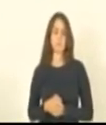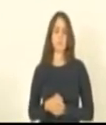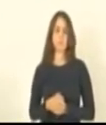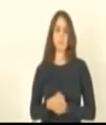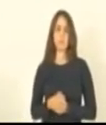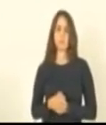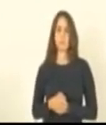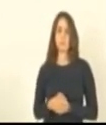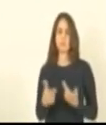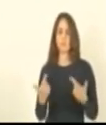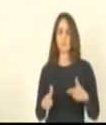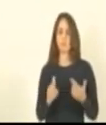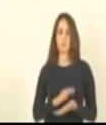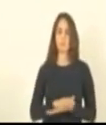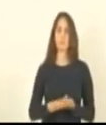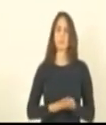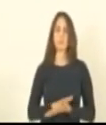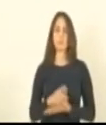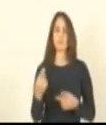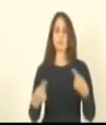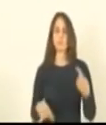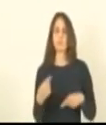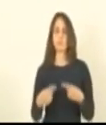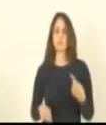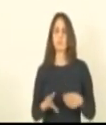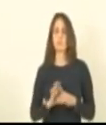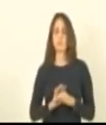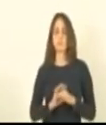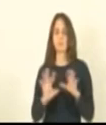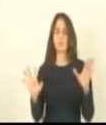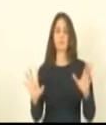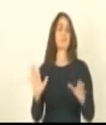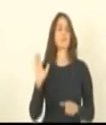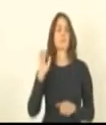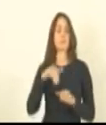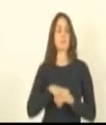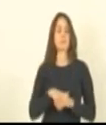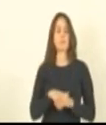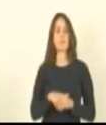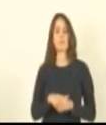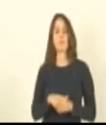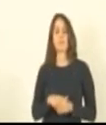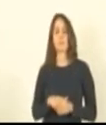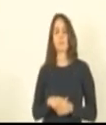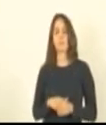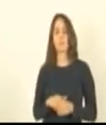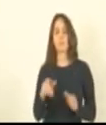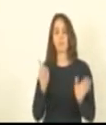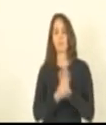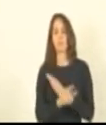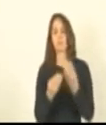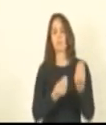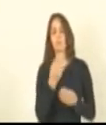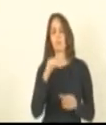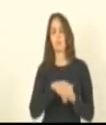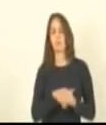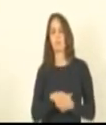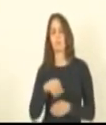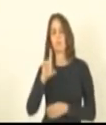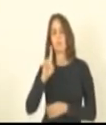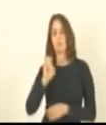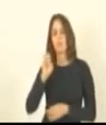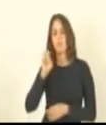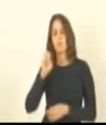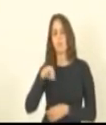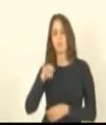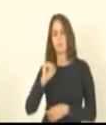não havendo ninguém para discutir coloca em votação deputado Derninho como vota Derninho pelo